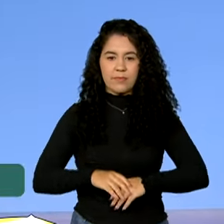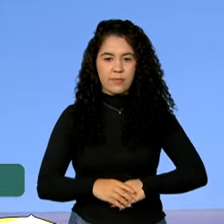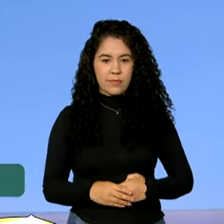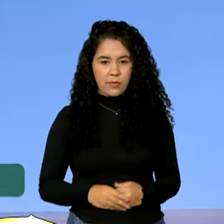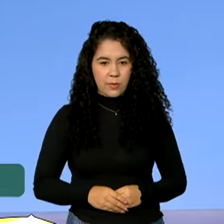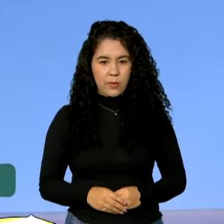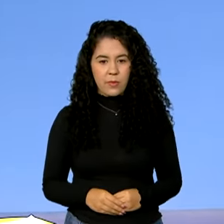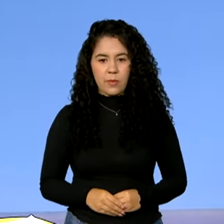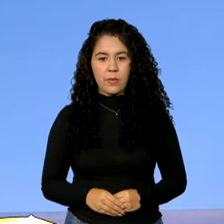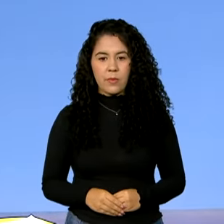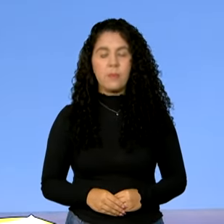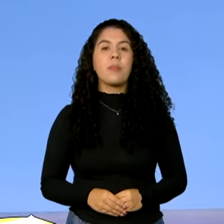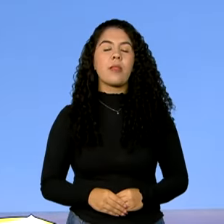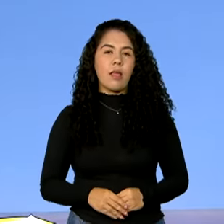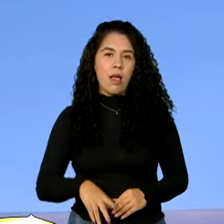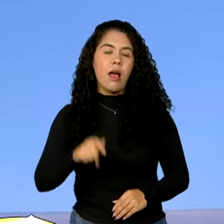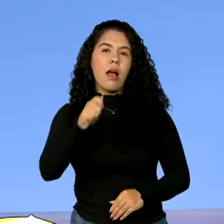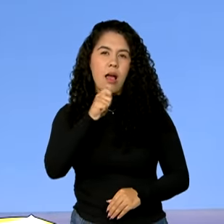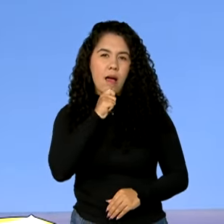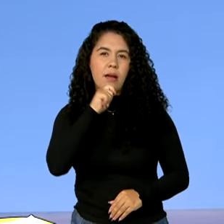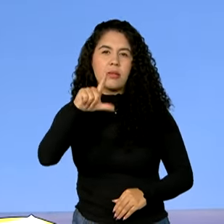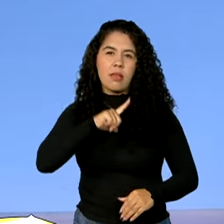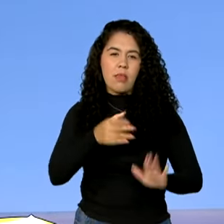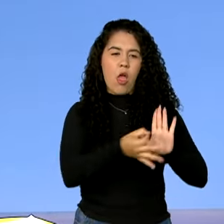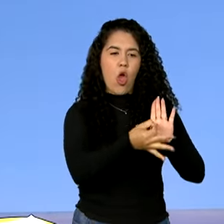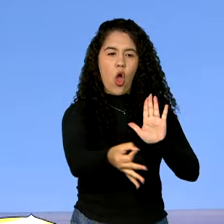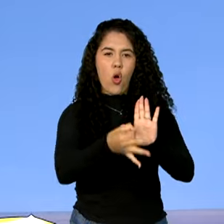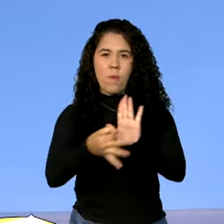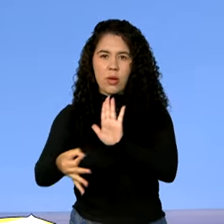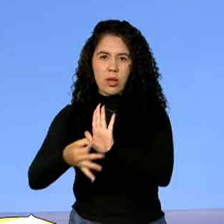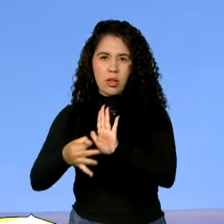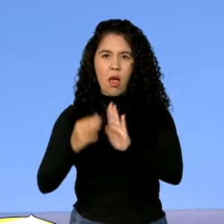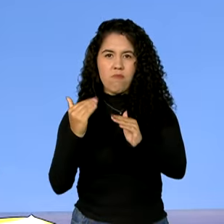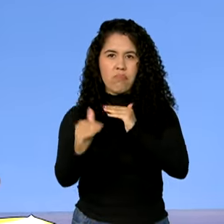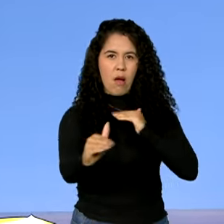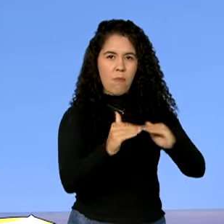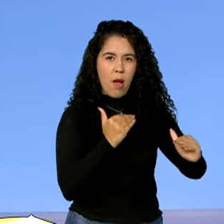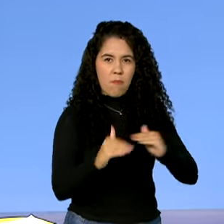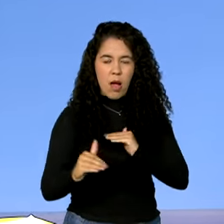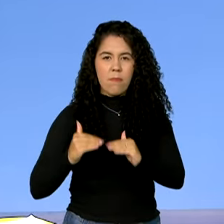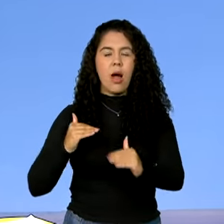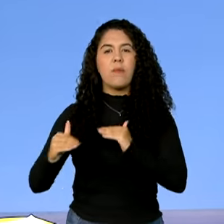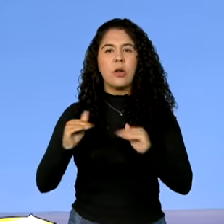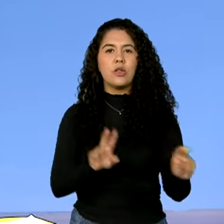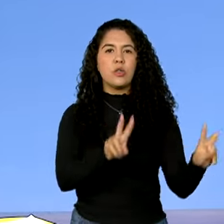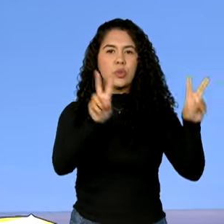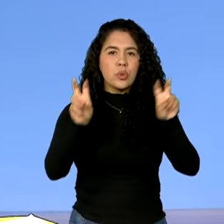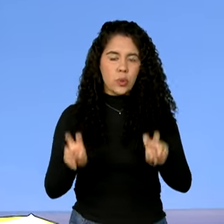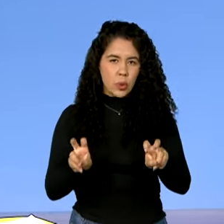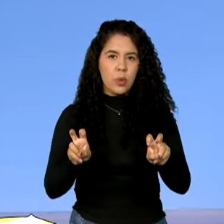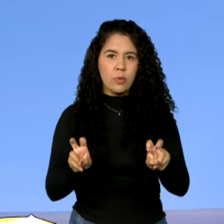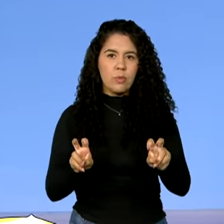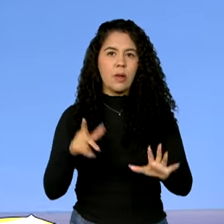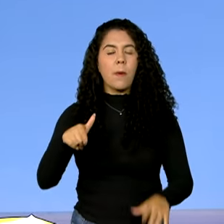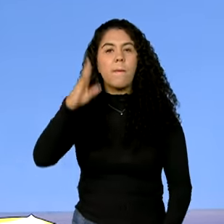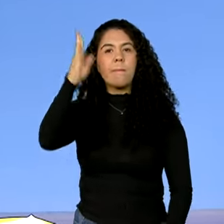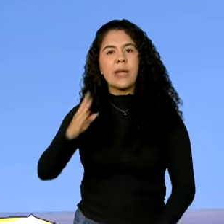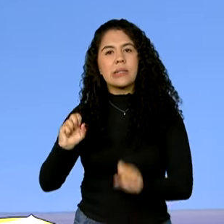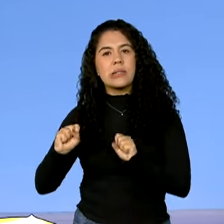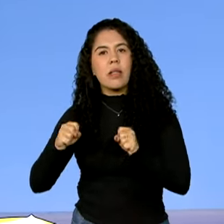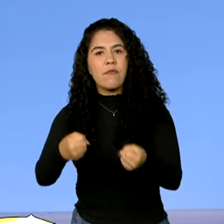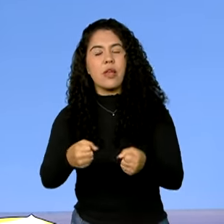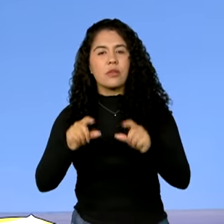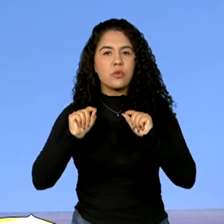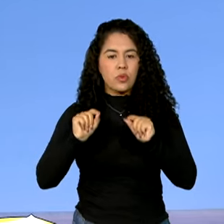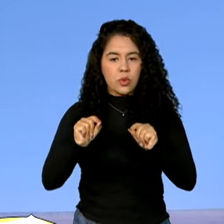Ainda há visões bastante diferentes entre os membros, por exemplo, sobre a expansão. Como vocês sabem, o Brasil defende que a expansão